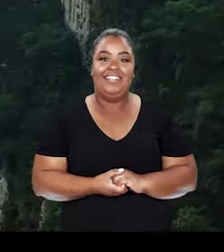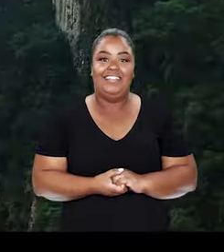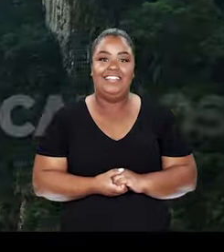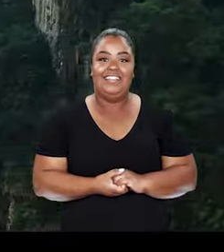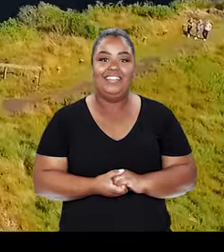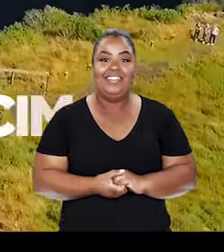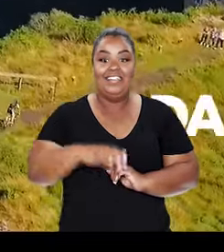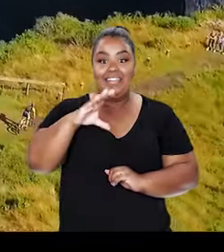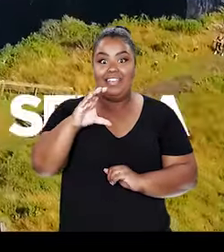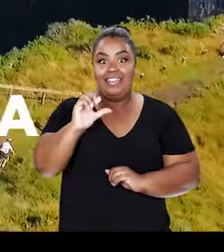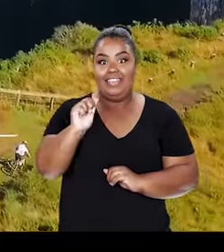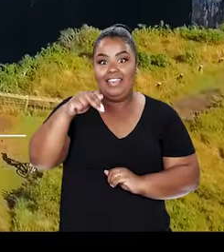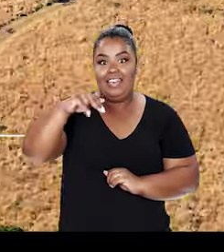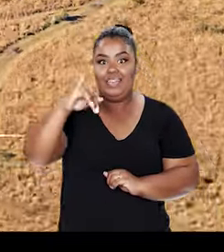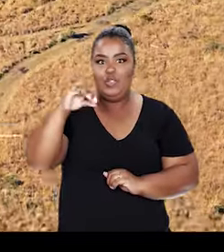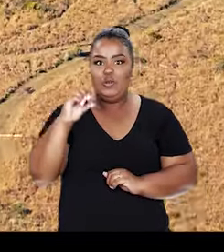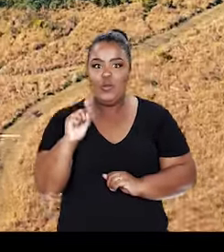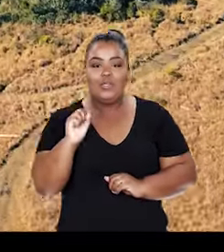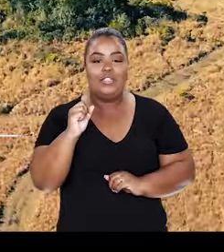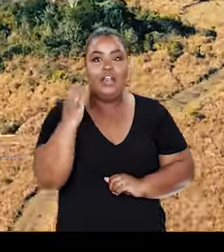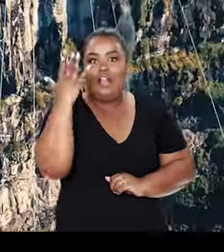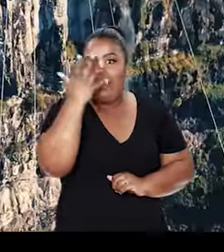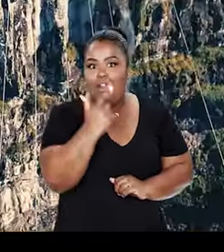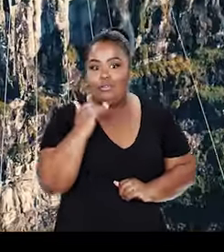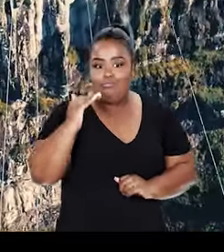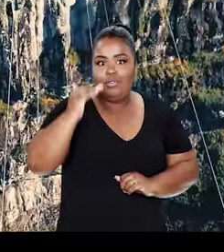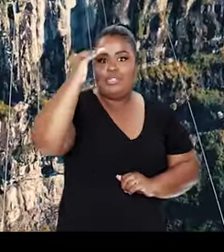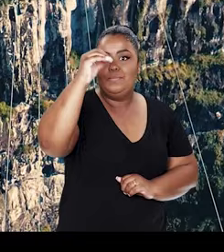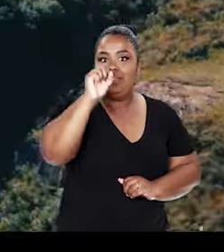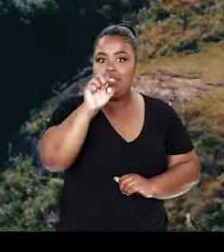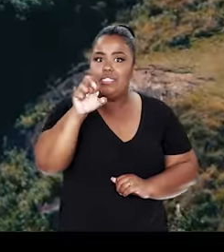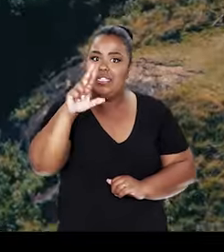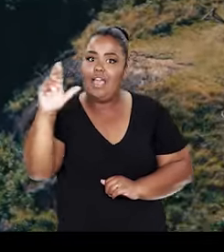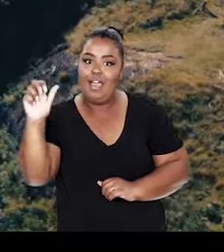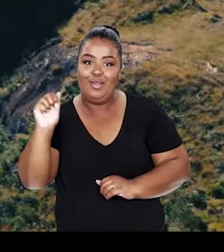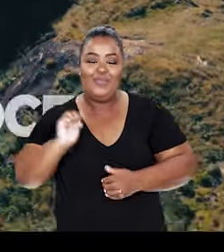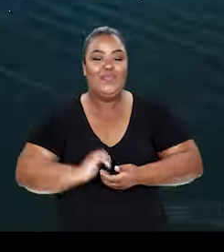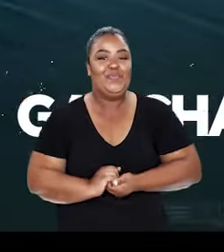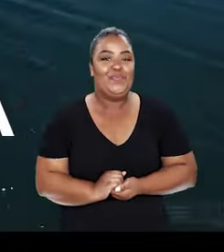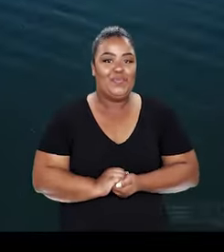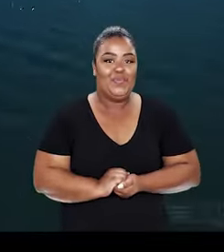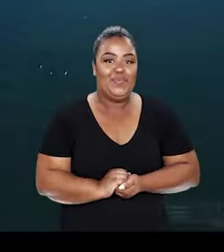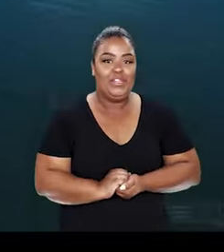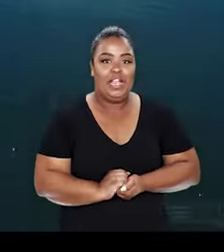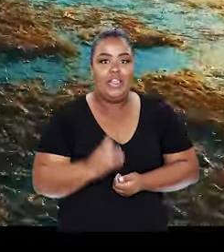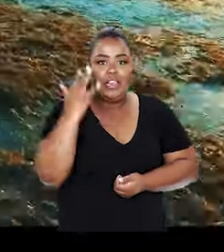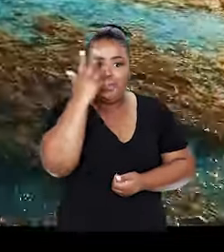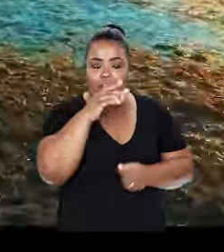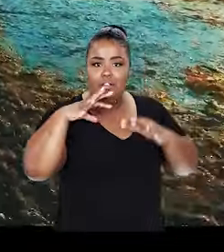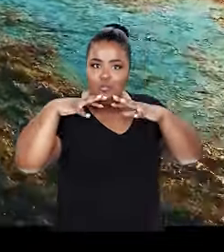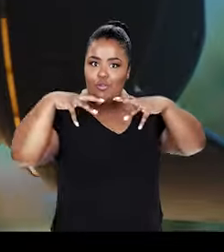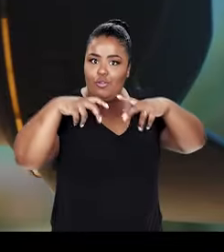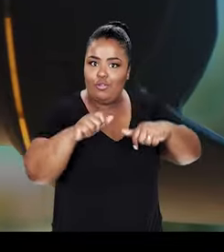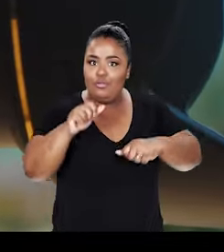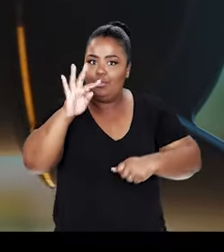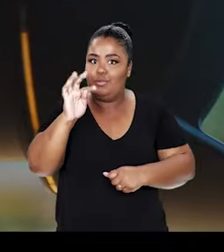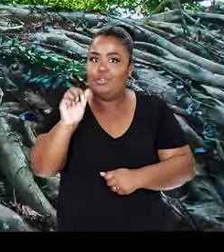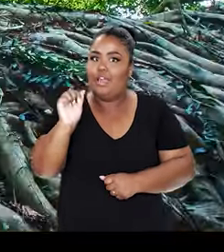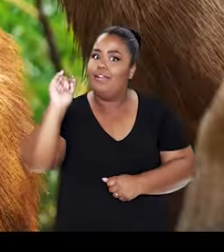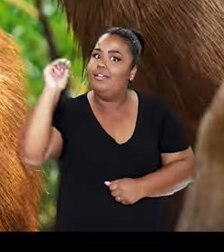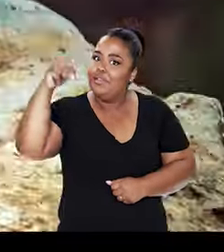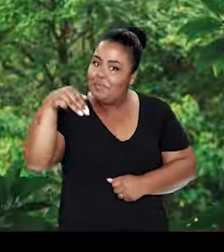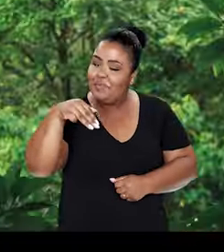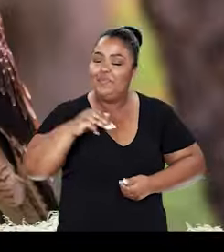Dos cânions deslumbrantes dos campos de cima da serra. Da beleza selvagem do Taim.